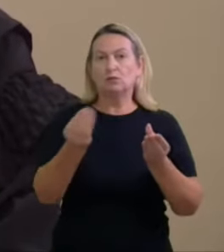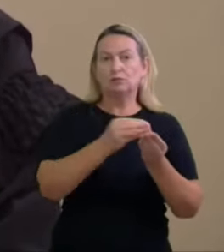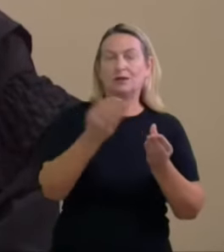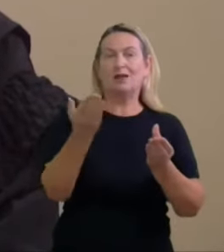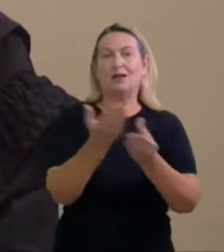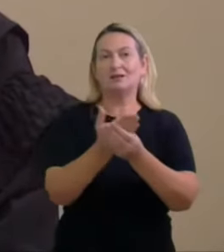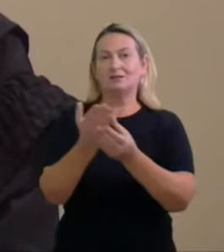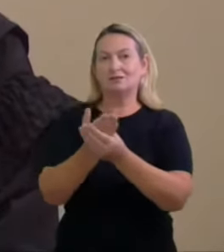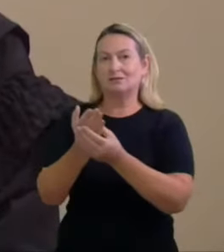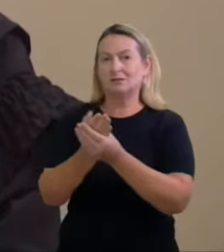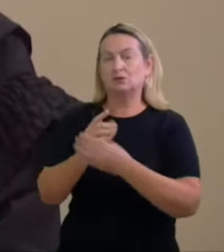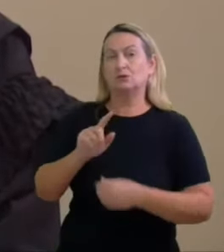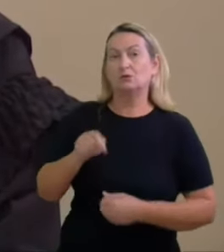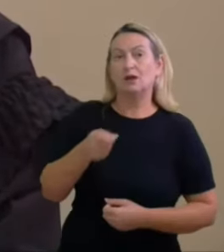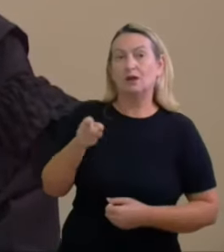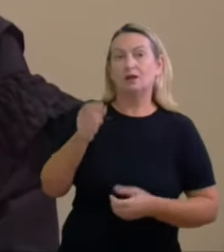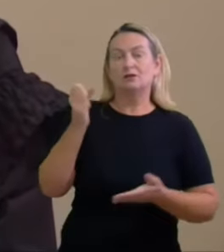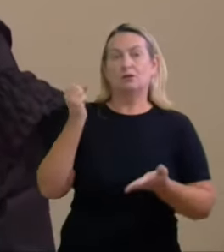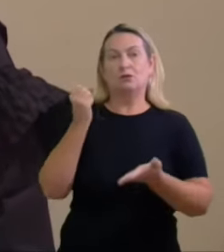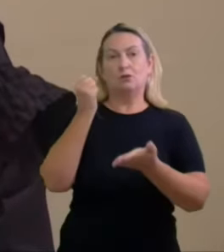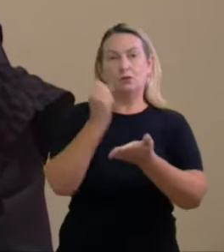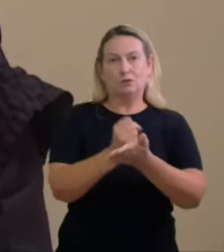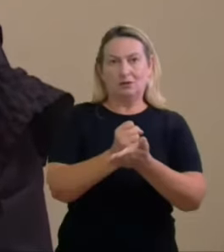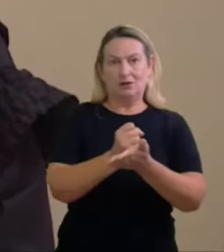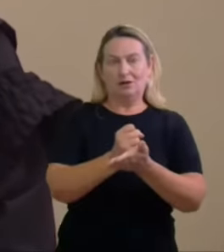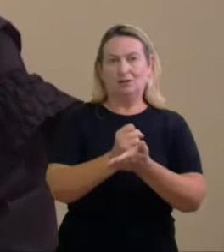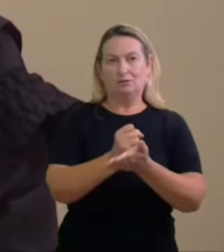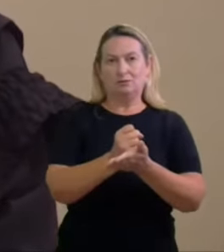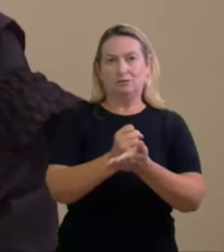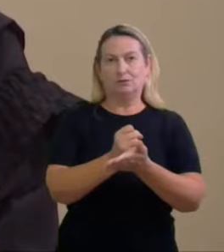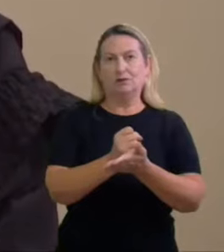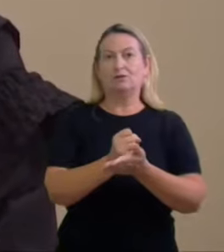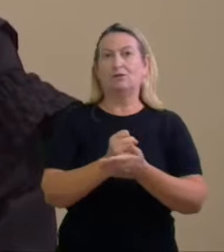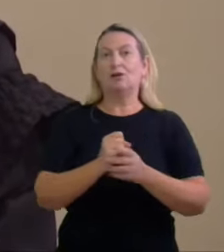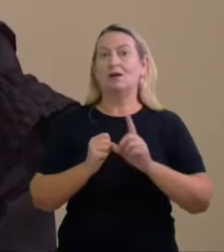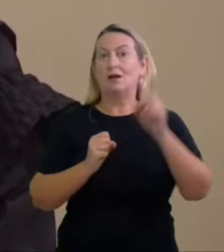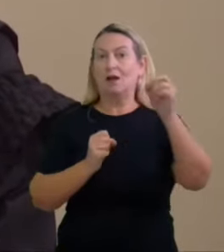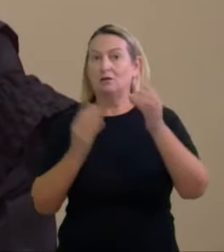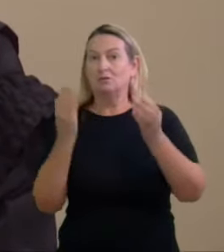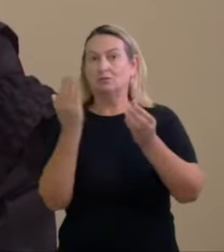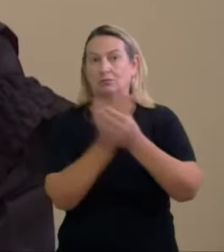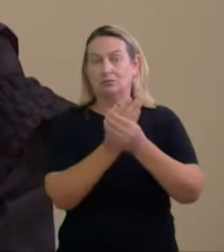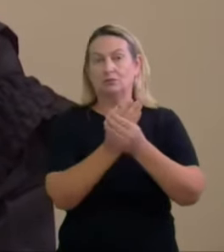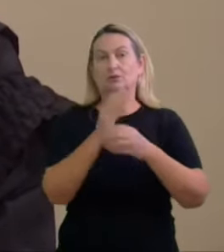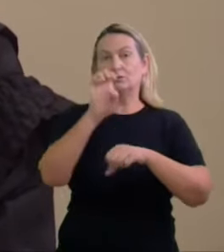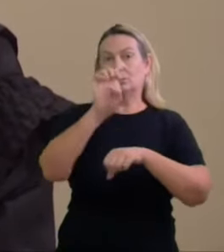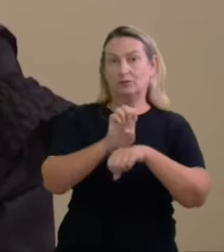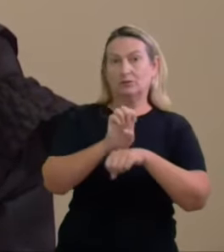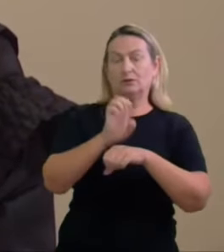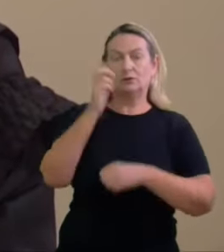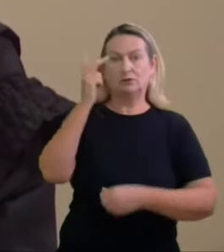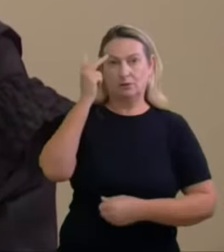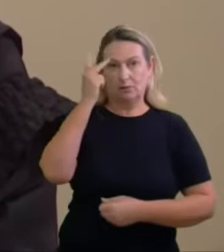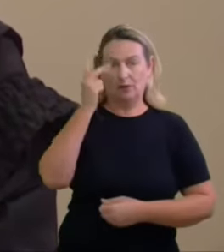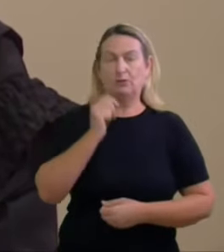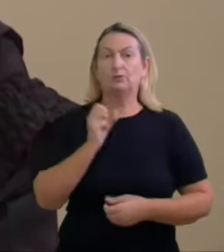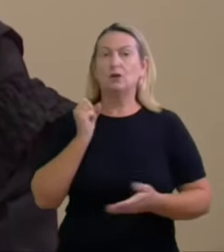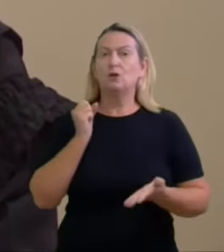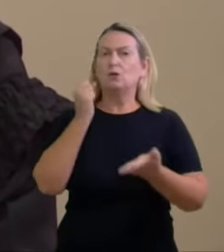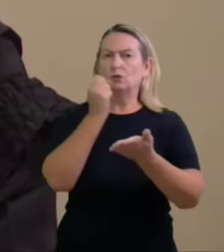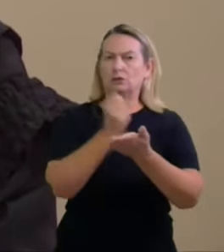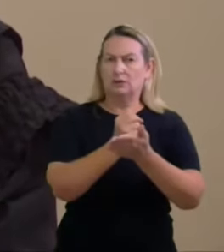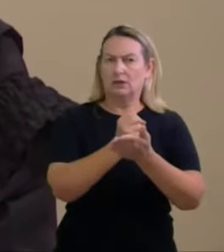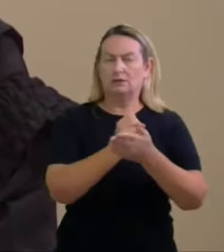a esse contrato houve uma ação monitória ajuizada no estado de São Paulo e consta o contrato firmado entre a empresa